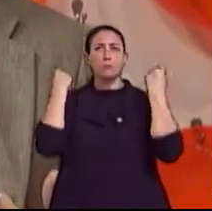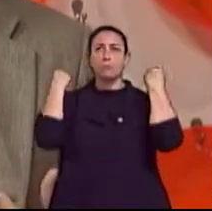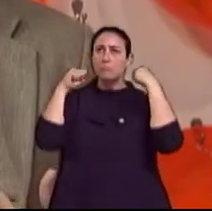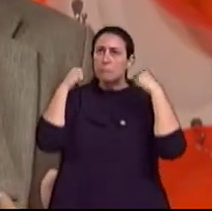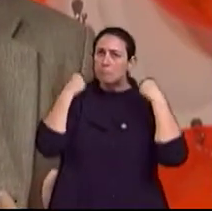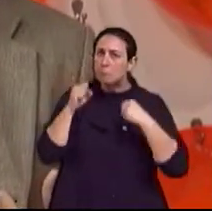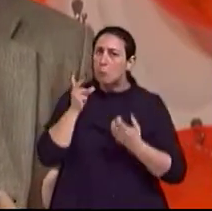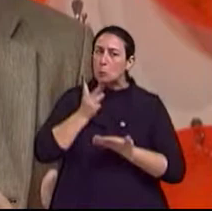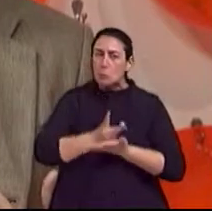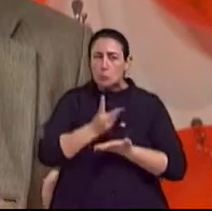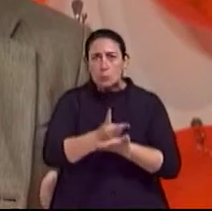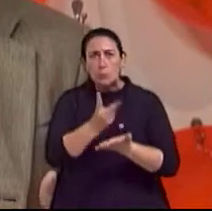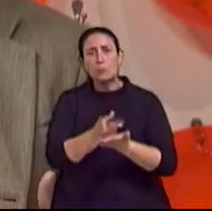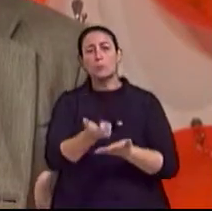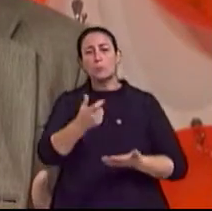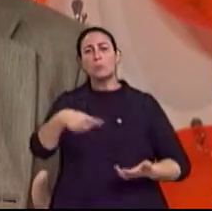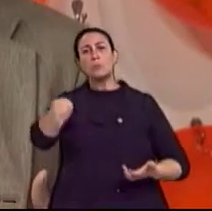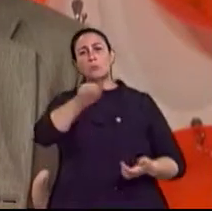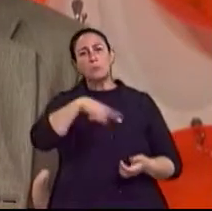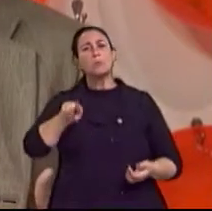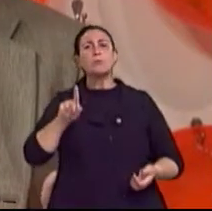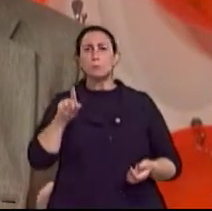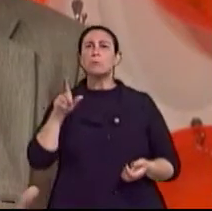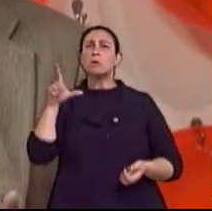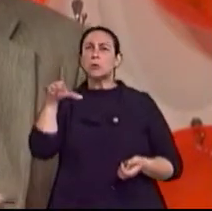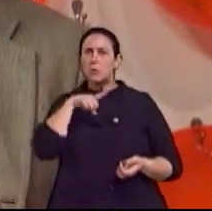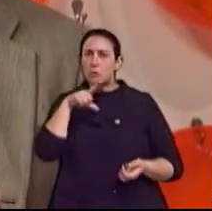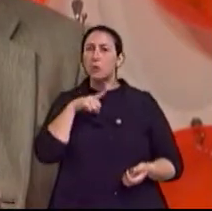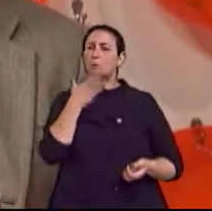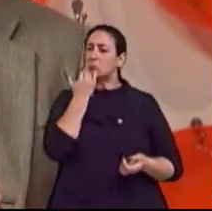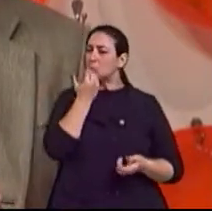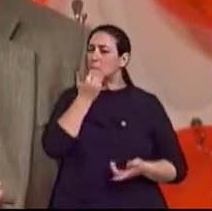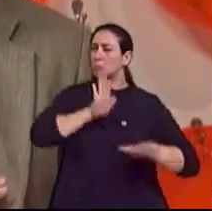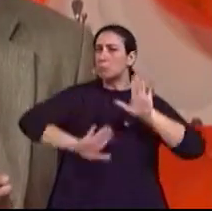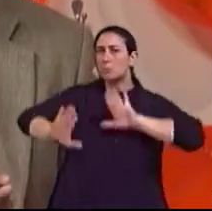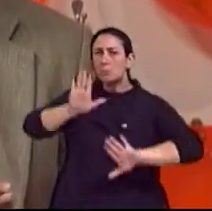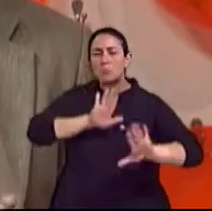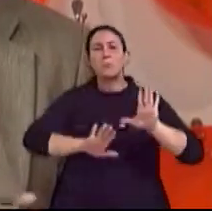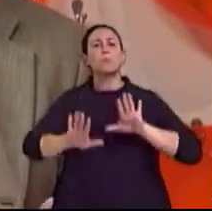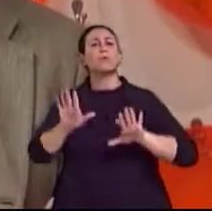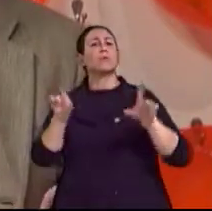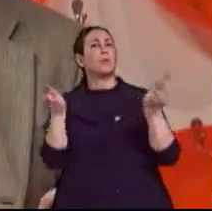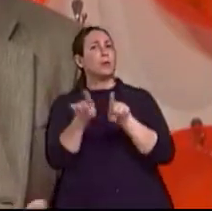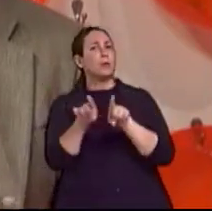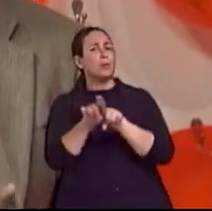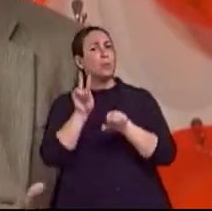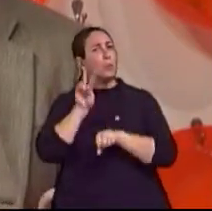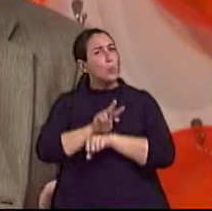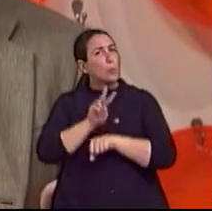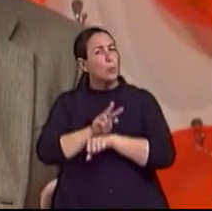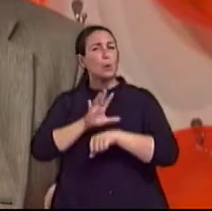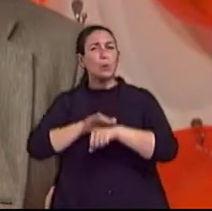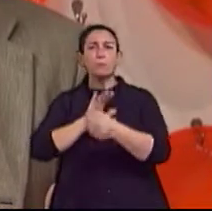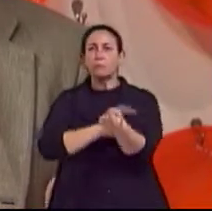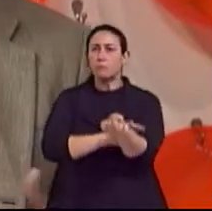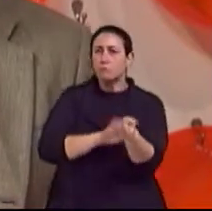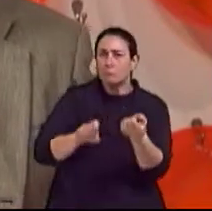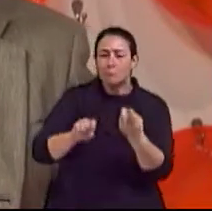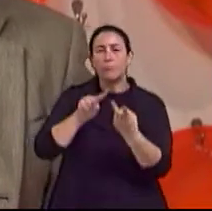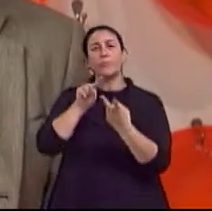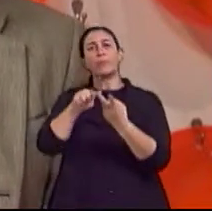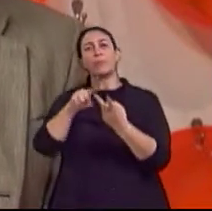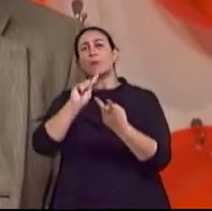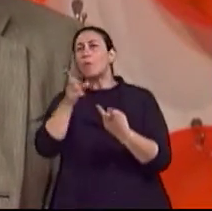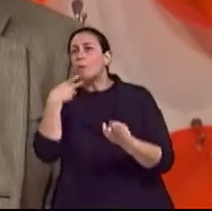regular, né? Não ficarem obesos, tiveram uma alimentação salutar, identificarem precocemente e tratarem sua hipertensão, seu diabetes, não